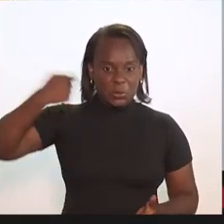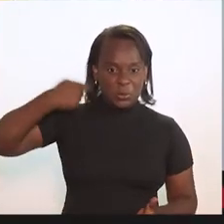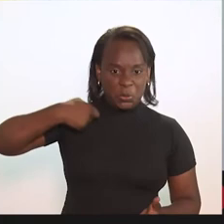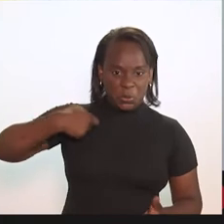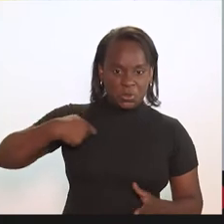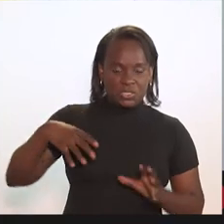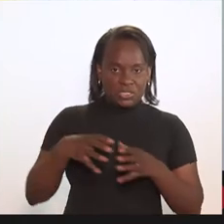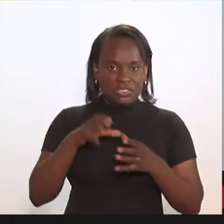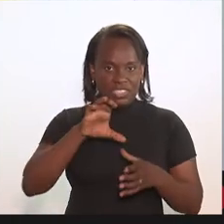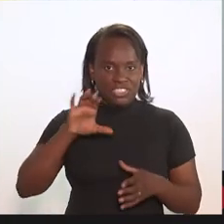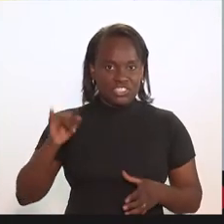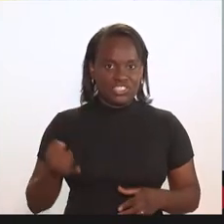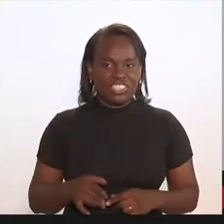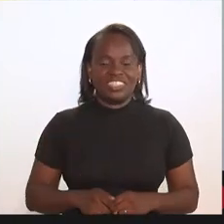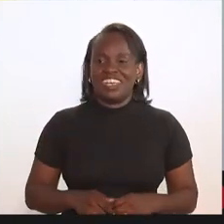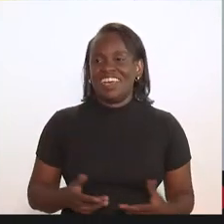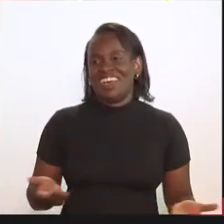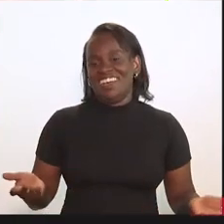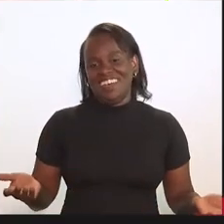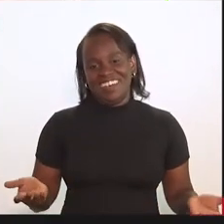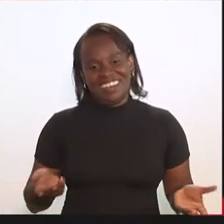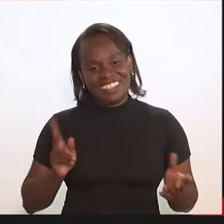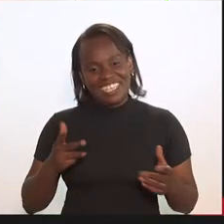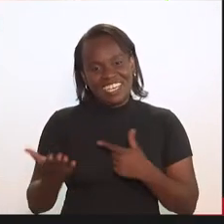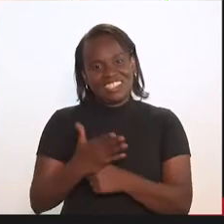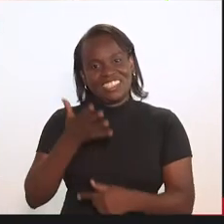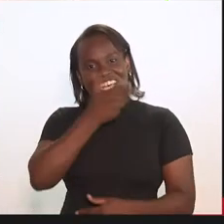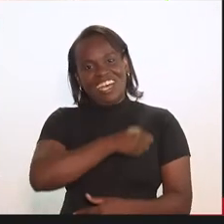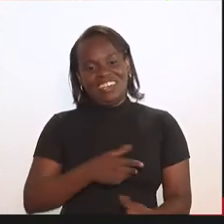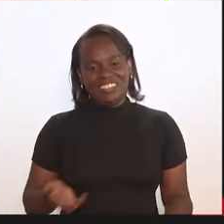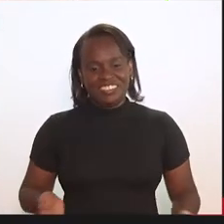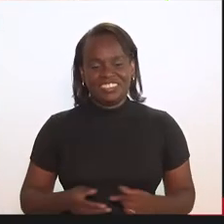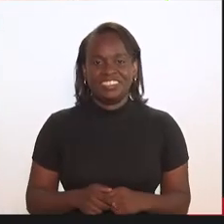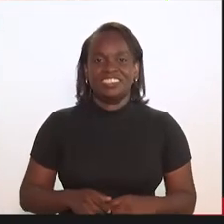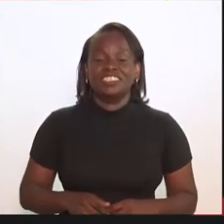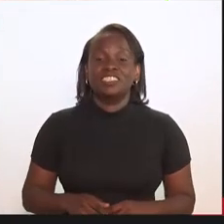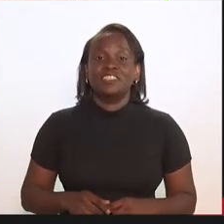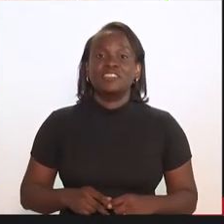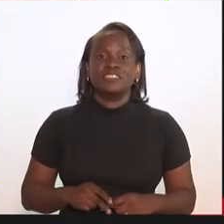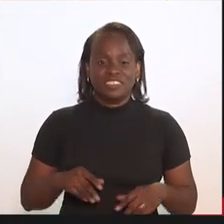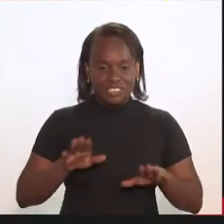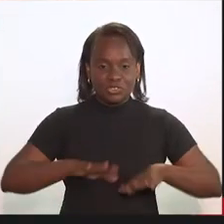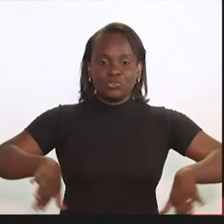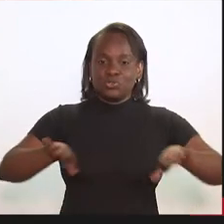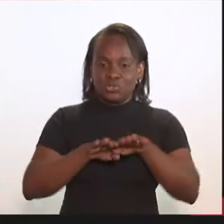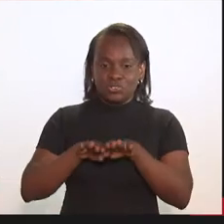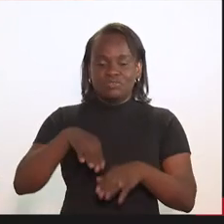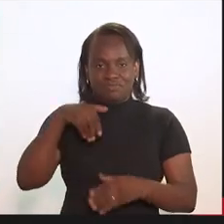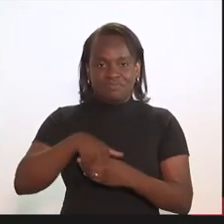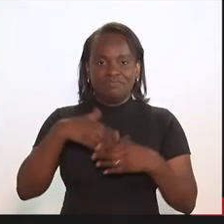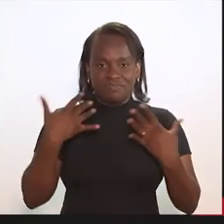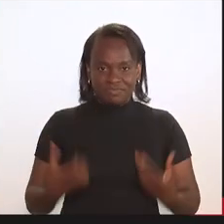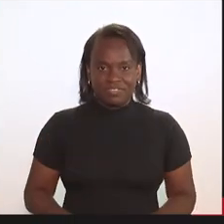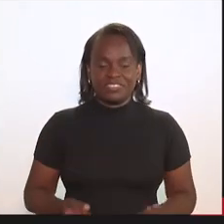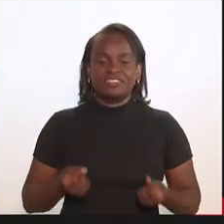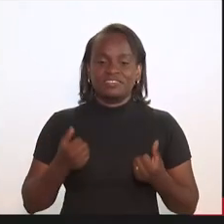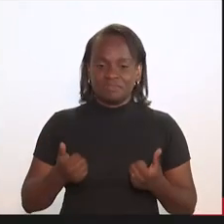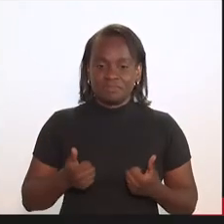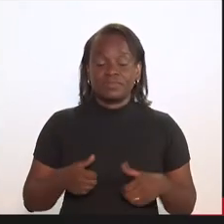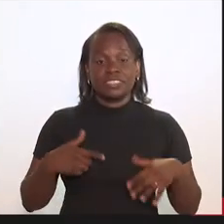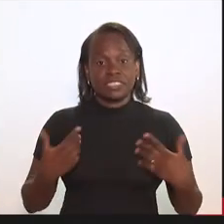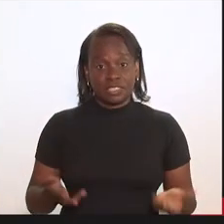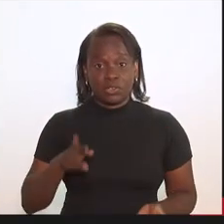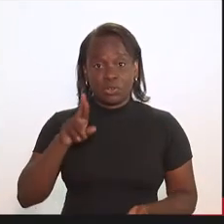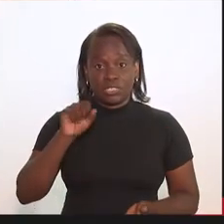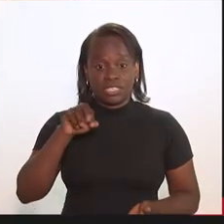muito duro comigo na CCJ. Ah, você que me salva. Por unanimidade, hein? É isso